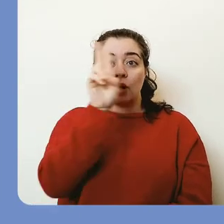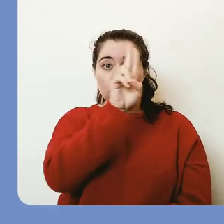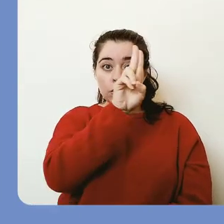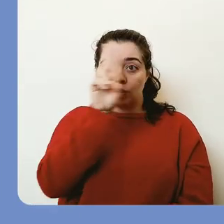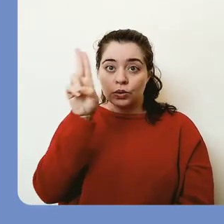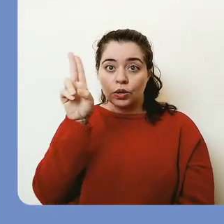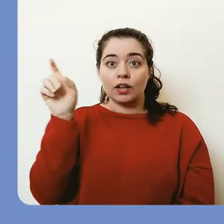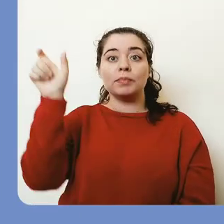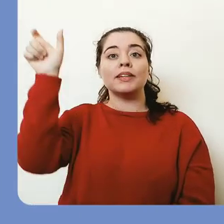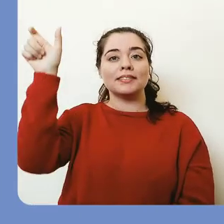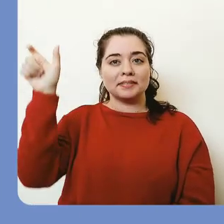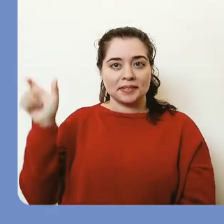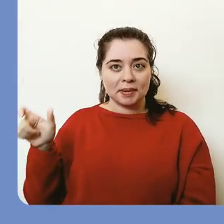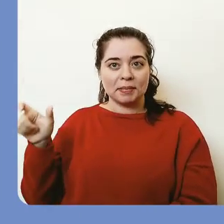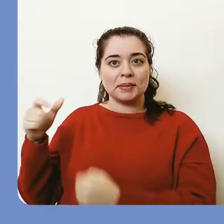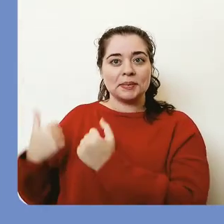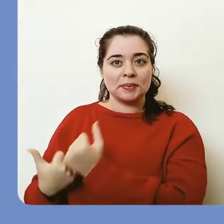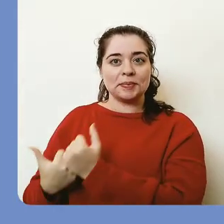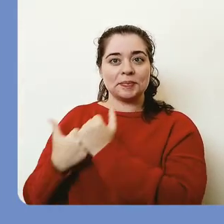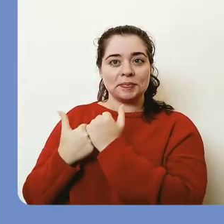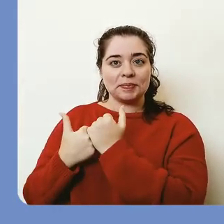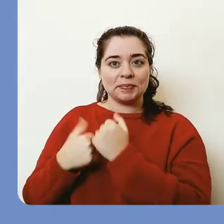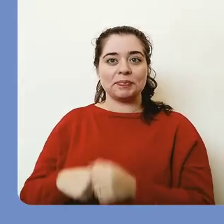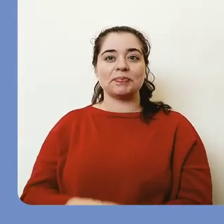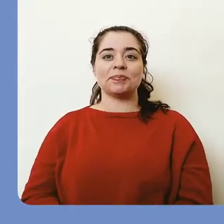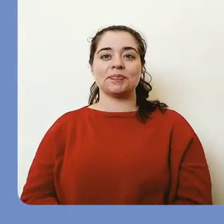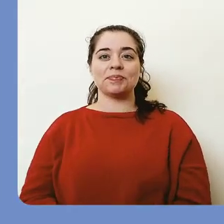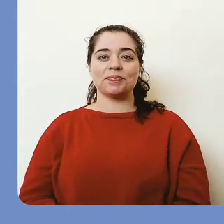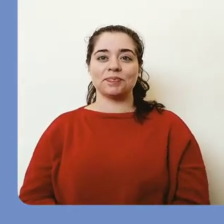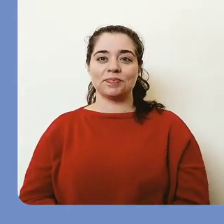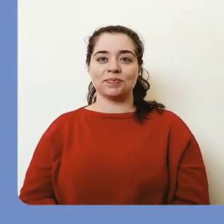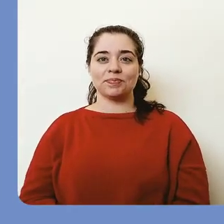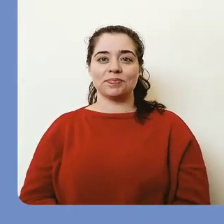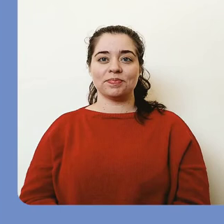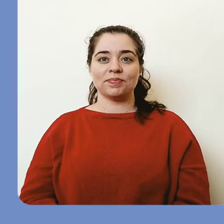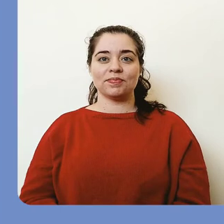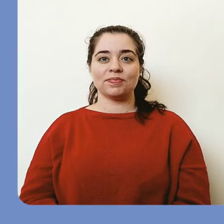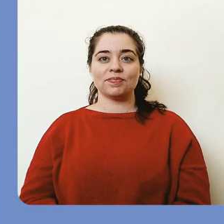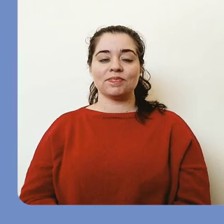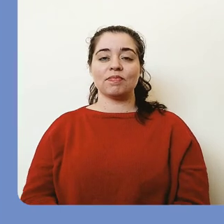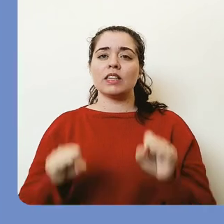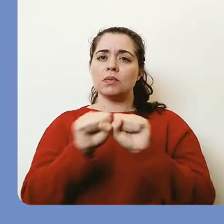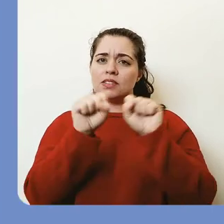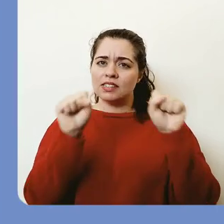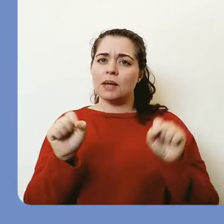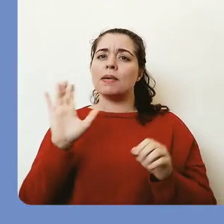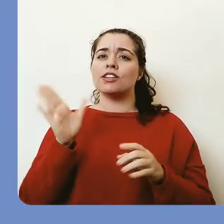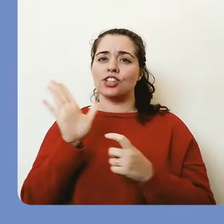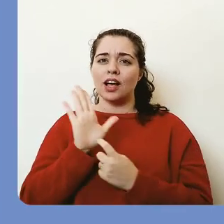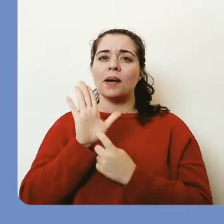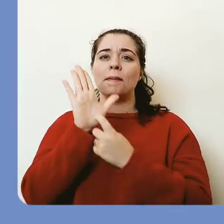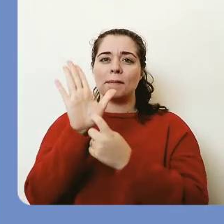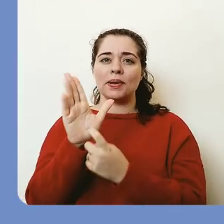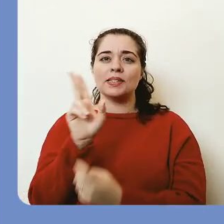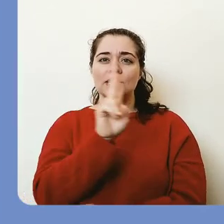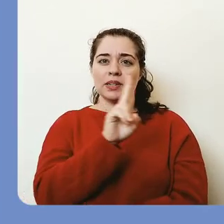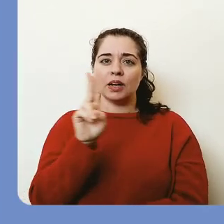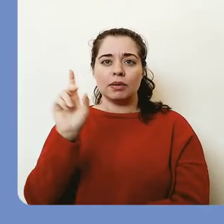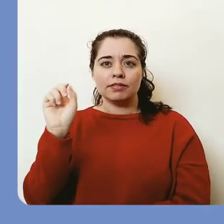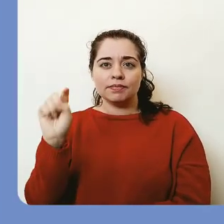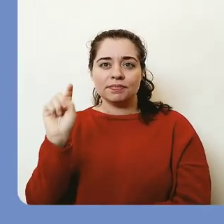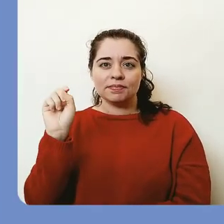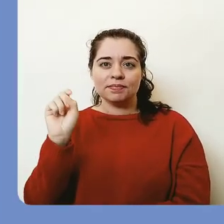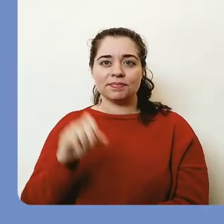nome para quem você deseja atribuir a tarefa de assistente. O próprio sistema já vai te apresentar